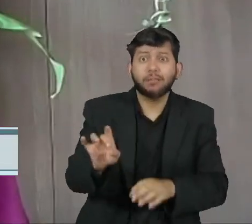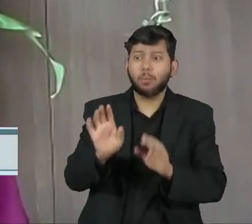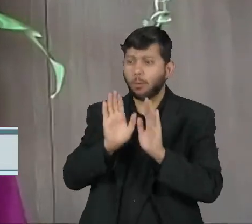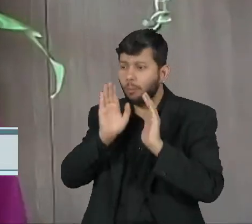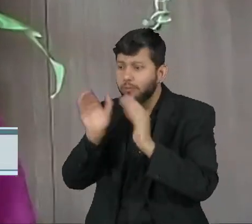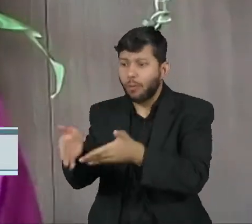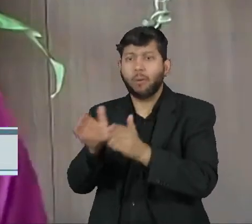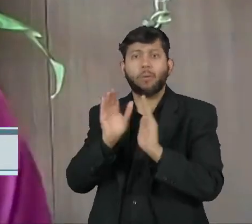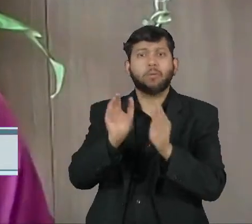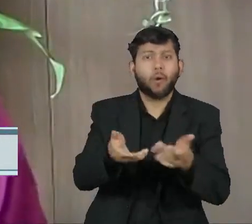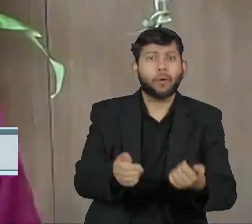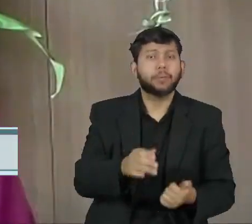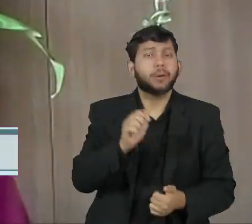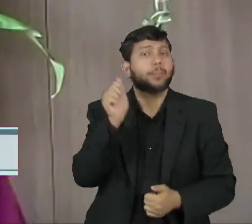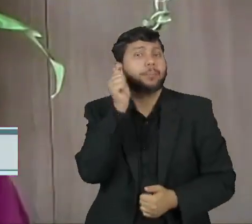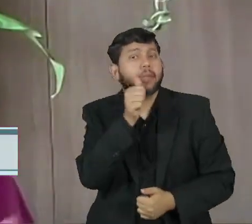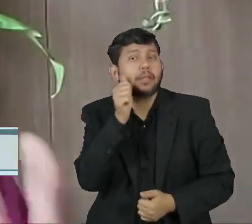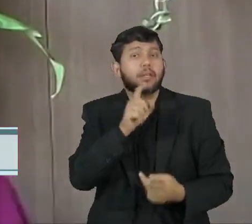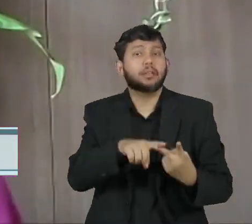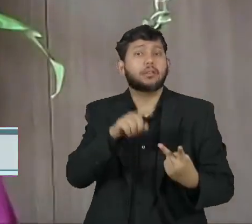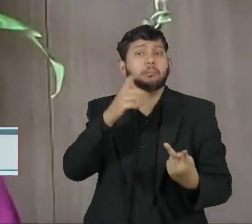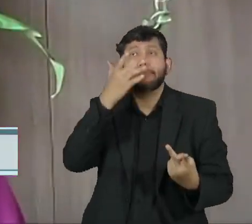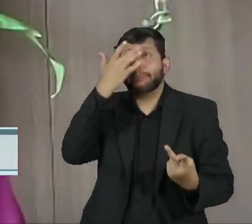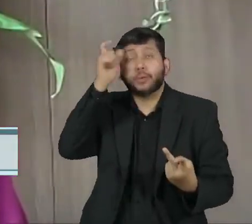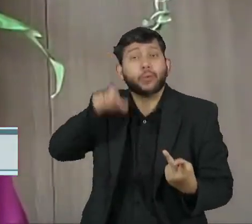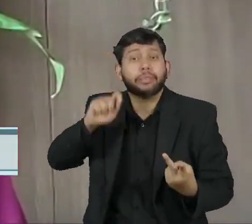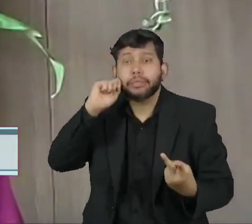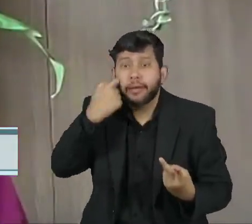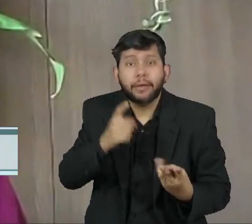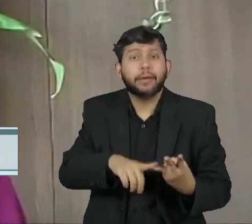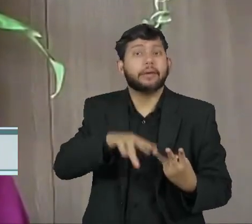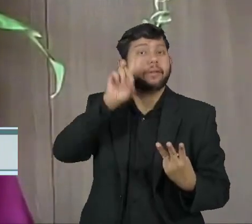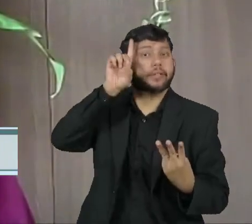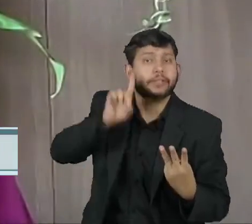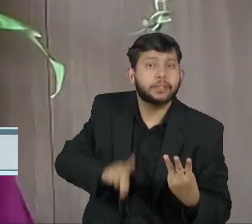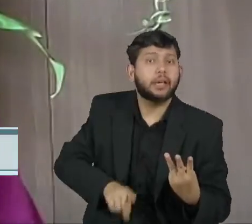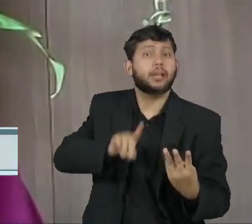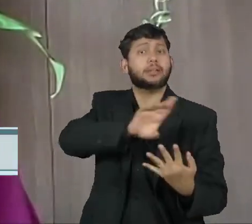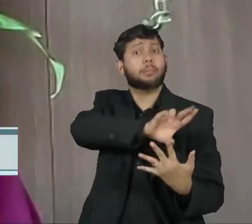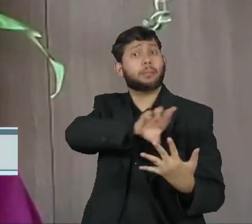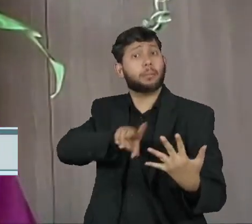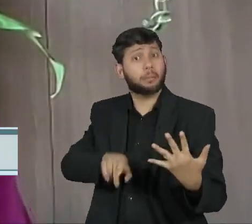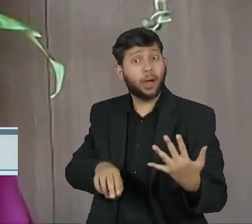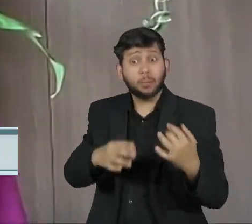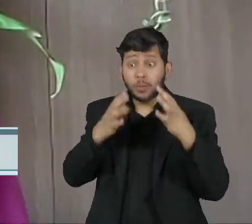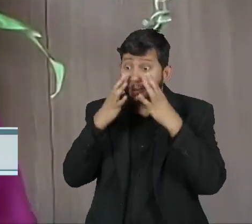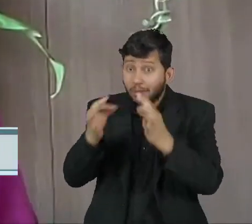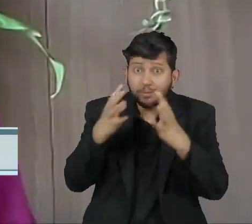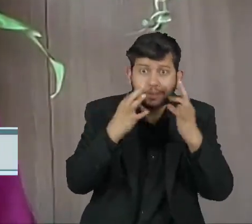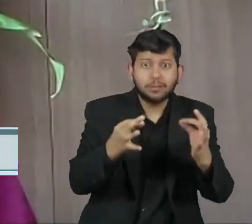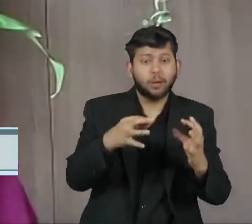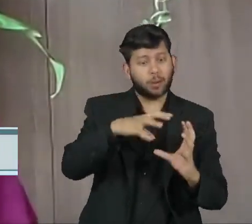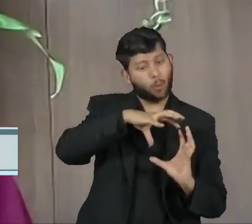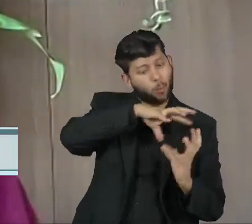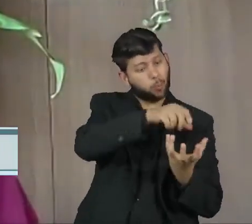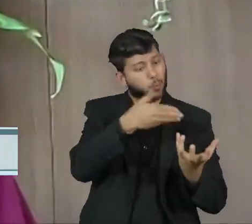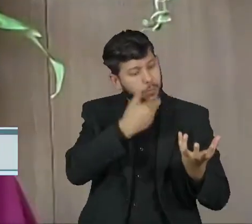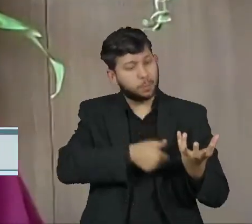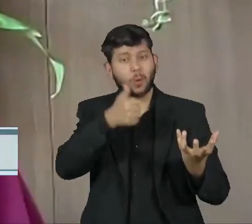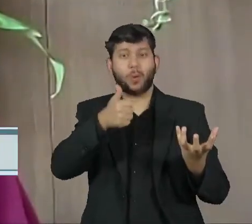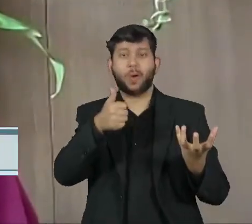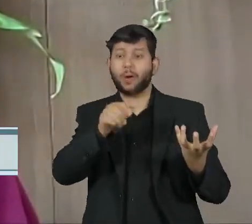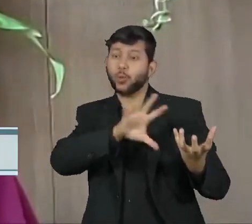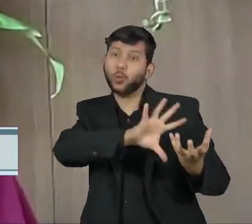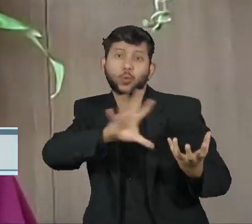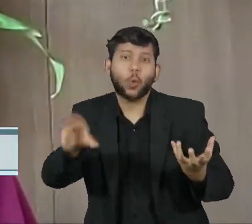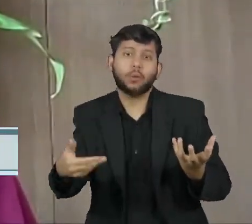de meninas, de crianças negras, de crianças com deficiência, vai fazer com que nós construímos um mundo melhor, na verdade, para todas